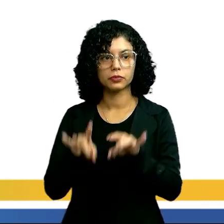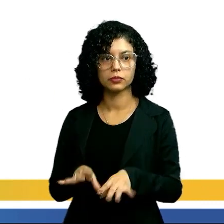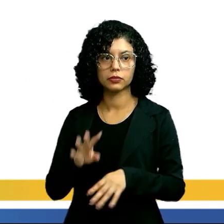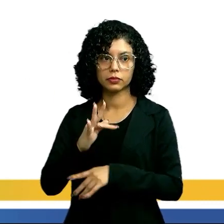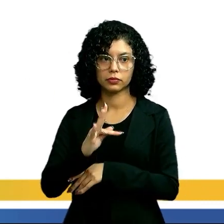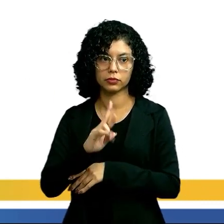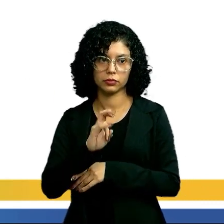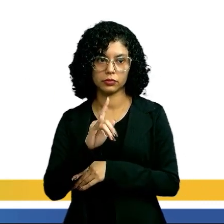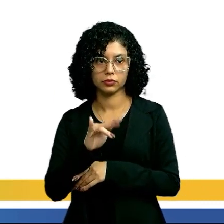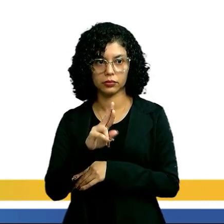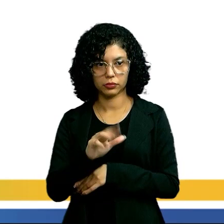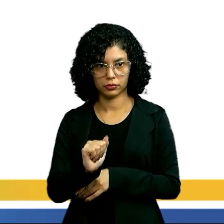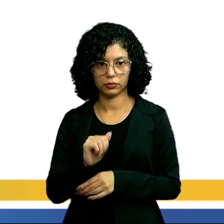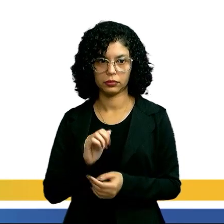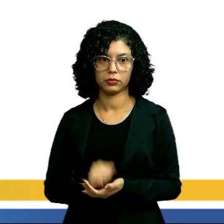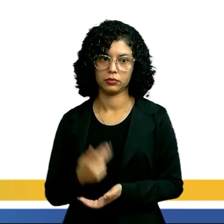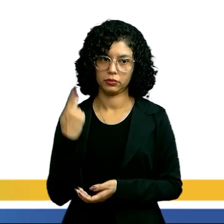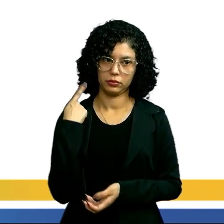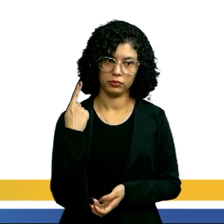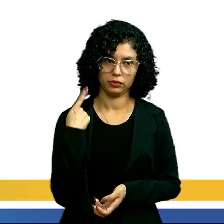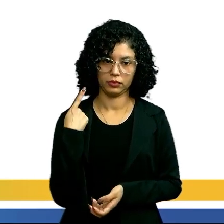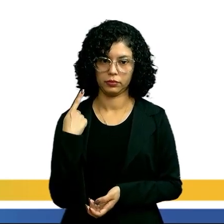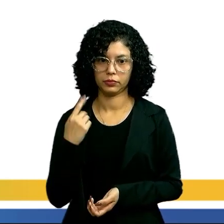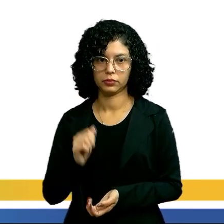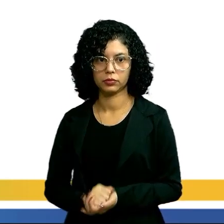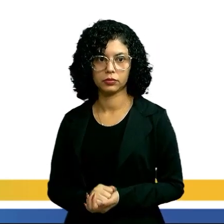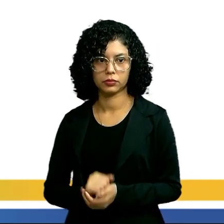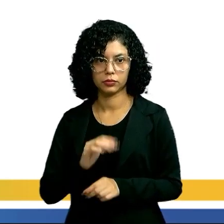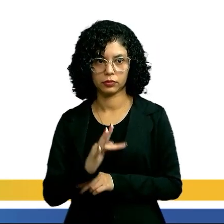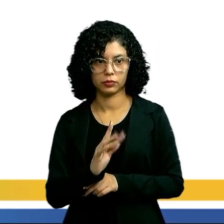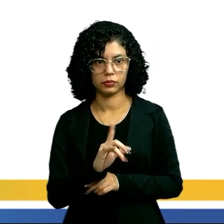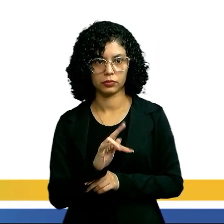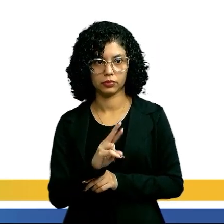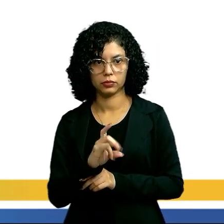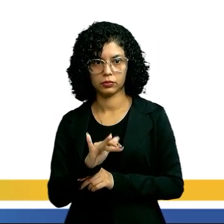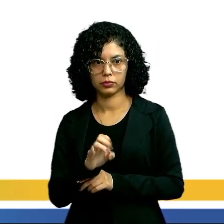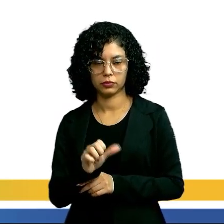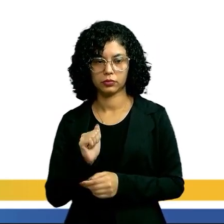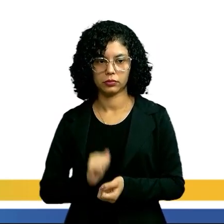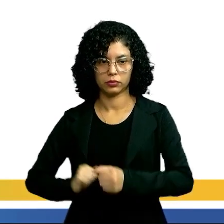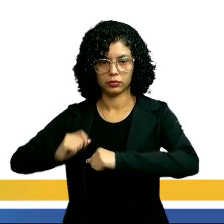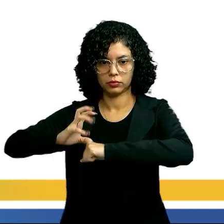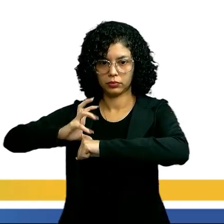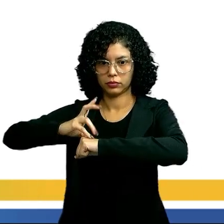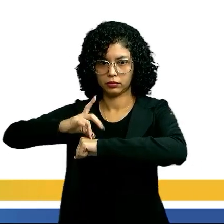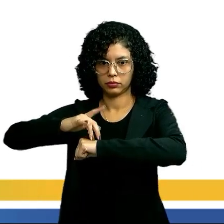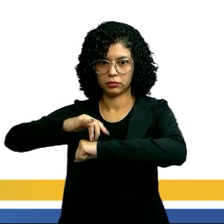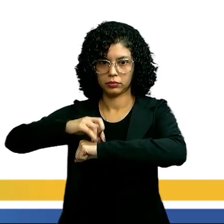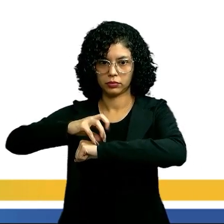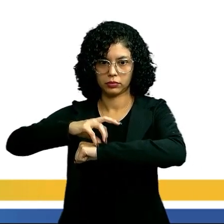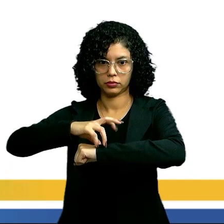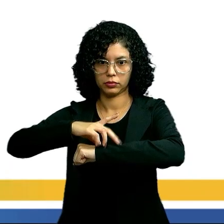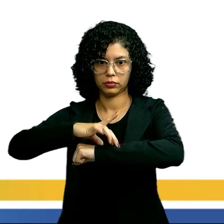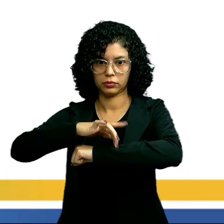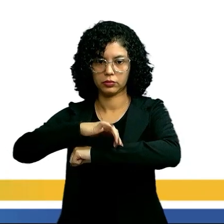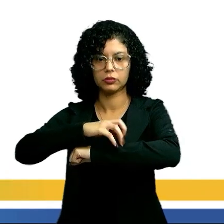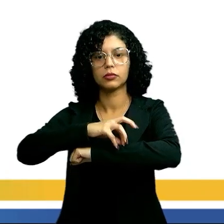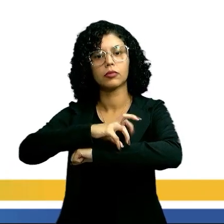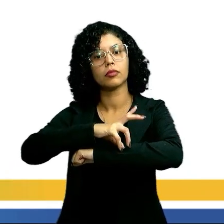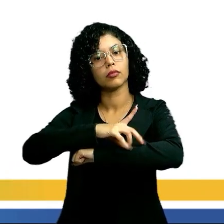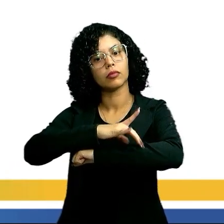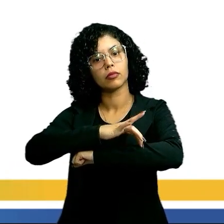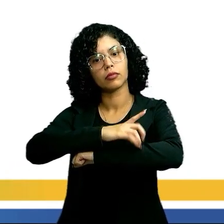último, temos o filotraquial. Ou conhecido também como pulmões foliáceos. São presentes no